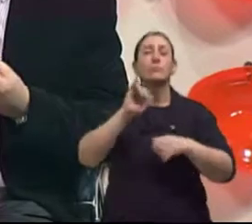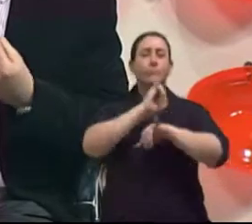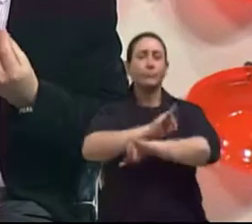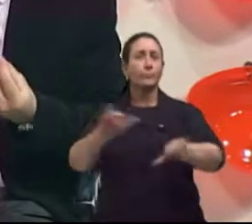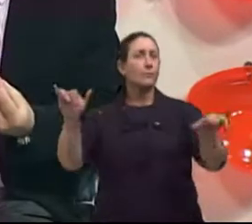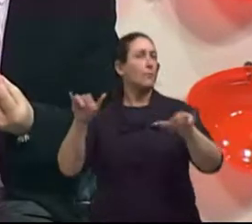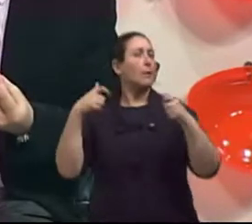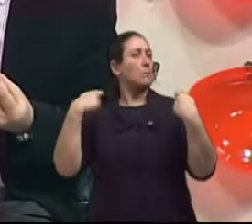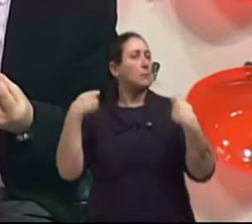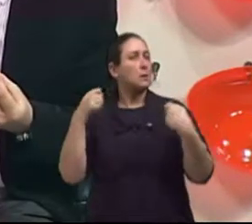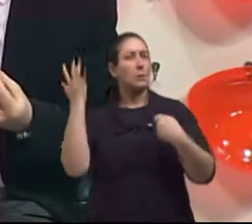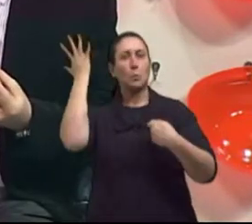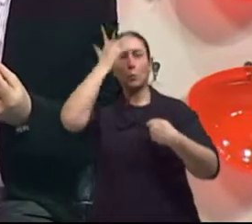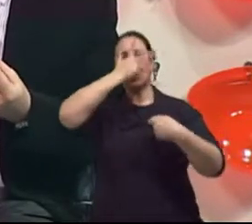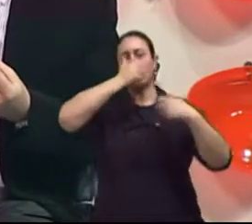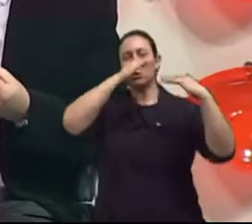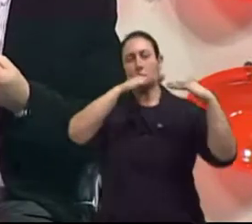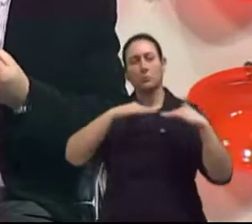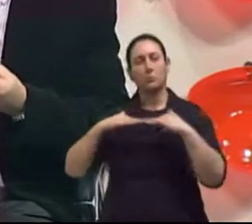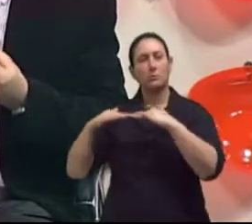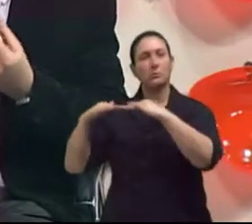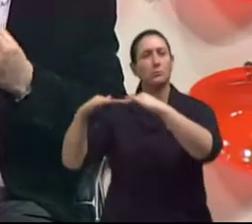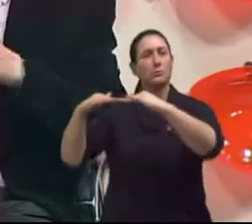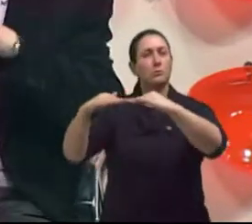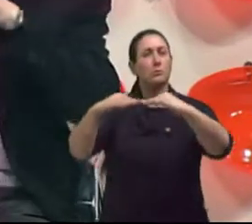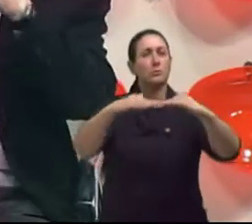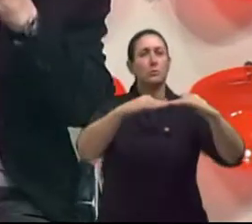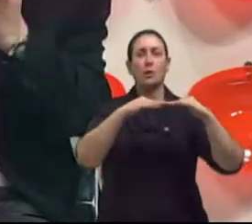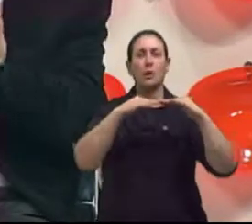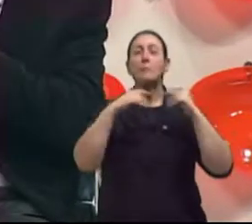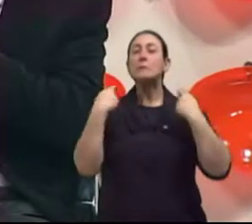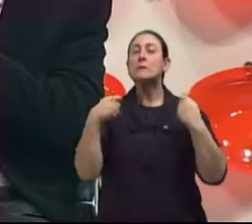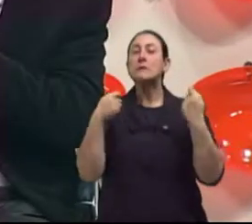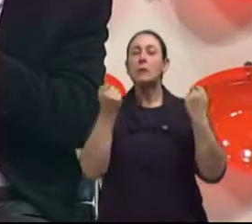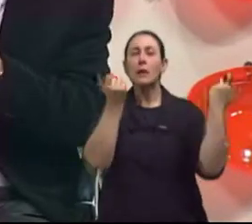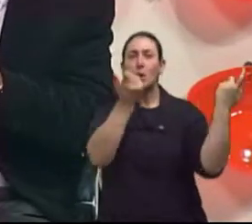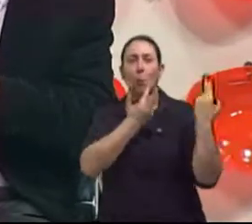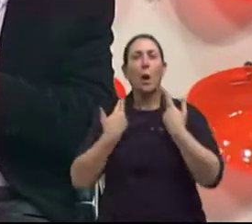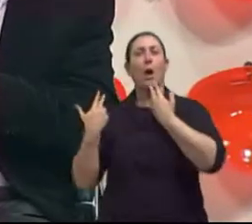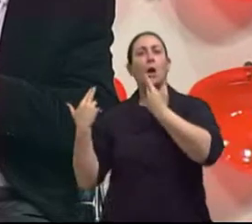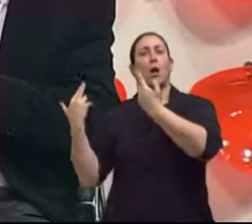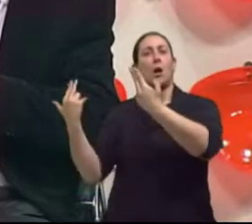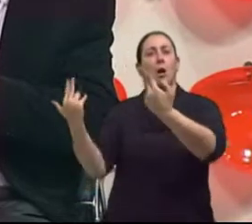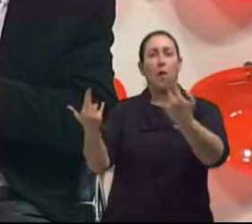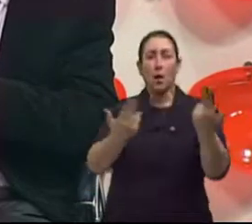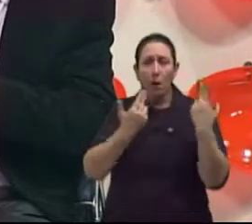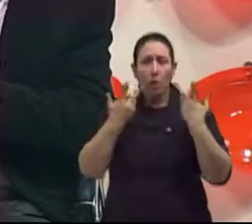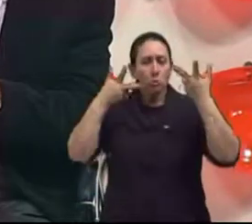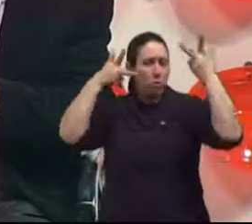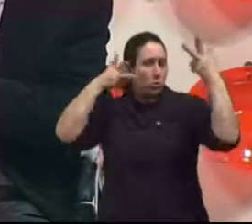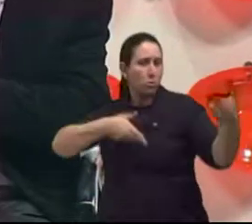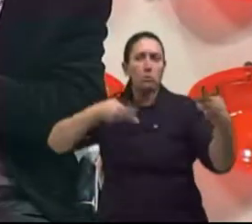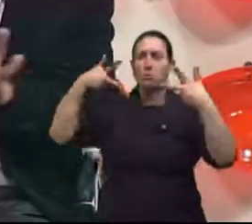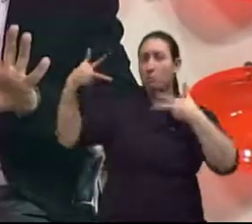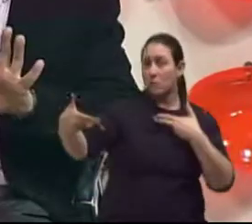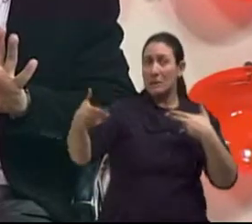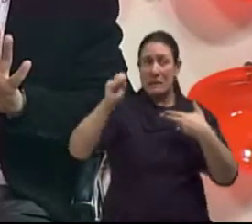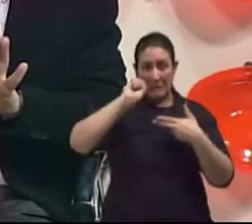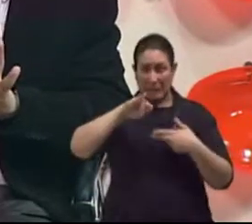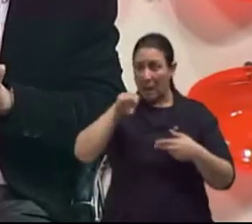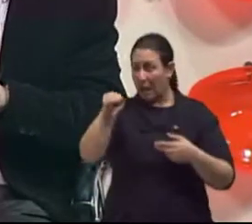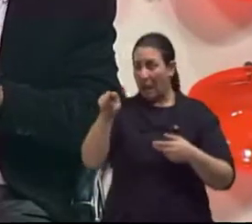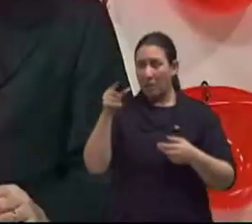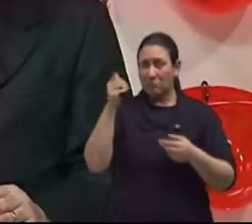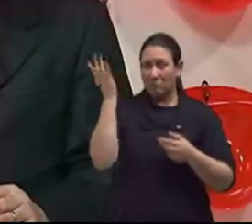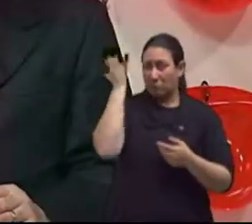padrões de beleza, né? Então, parece que todo mundo precisa se enquadrar naquele padrão e quem não está exatamente naquele padrão, ele está fora,